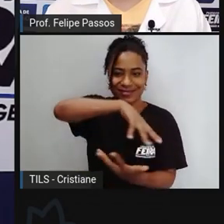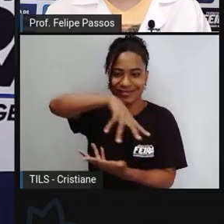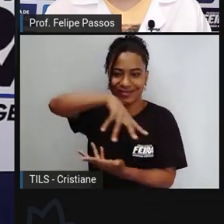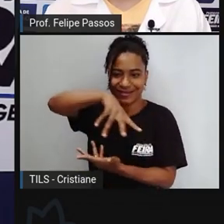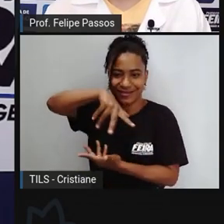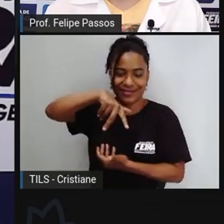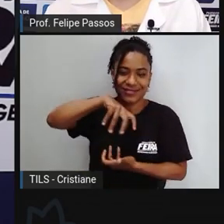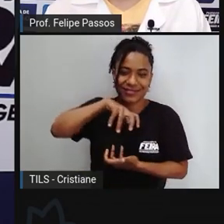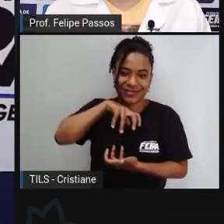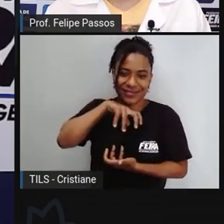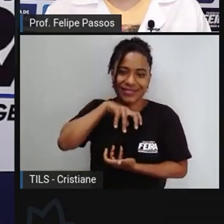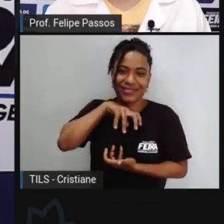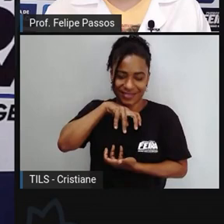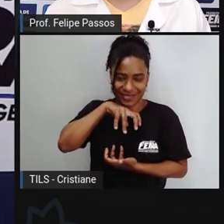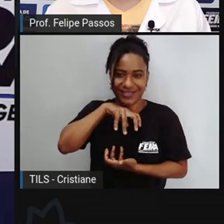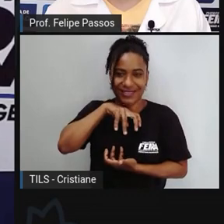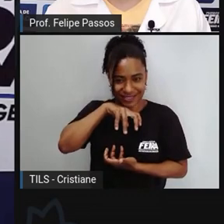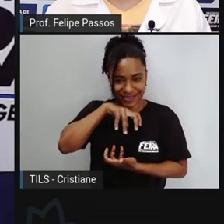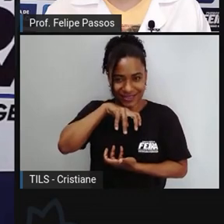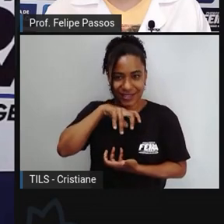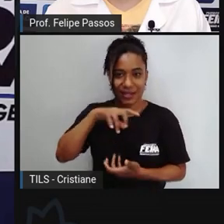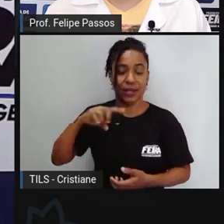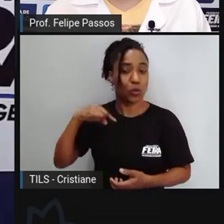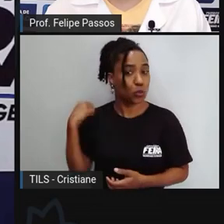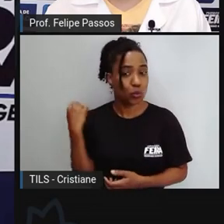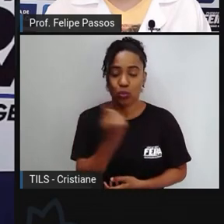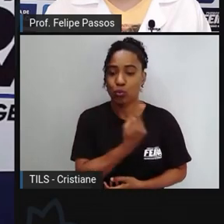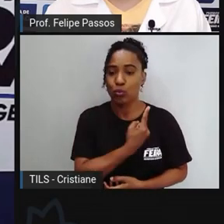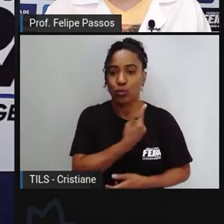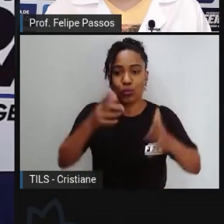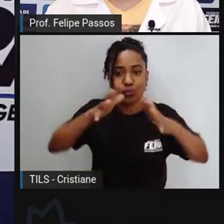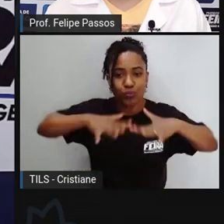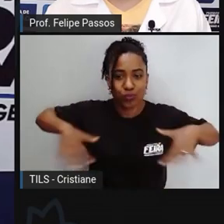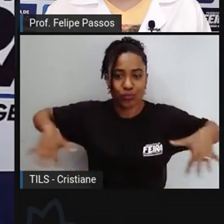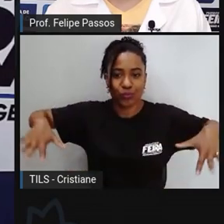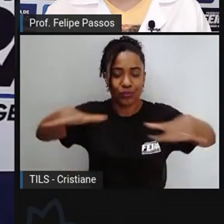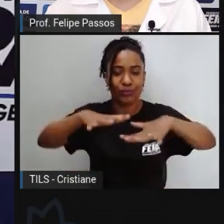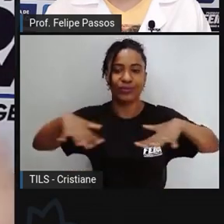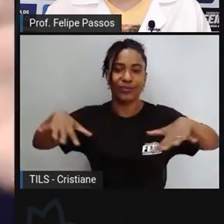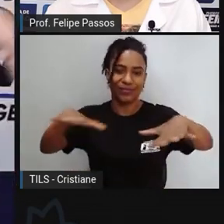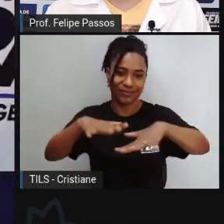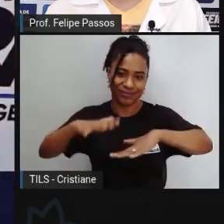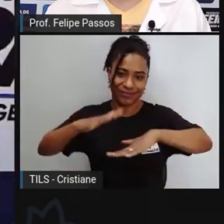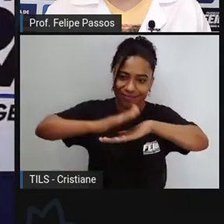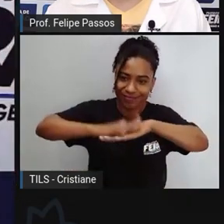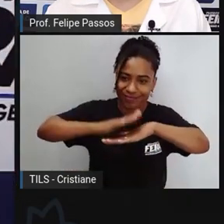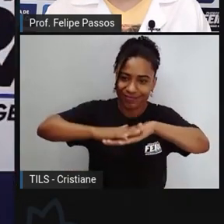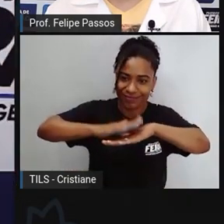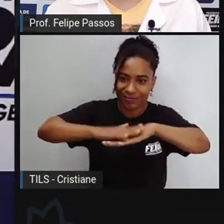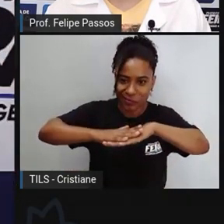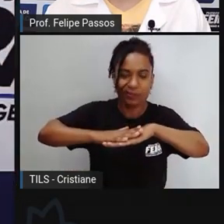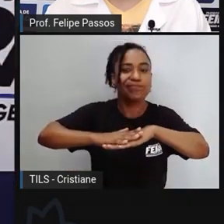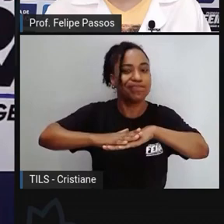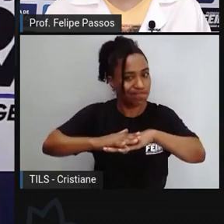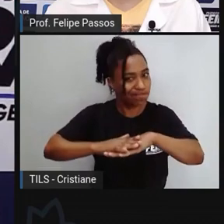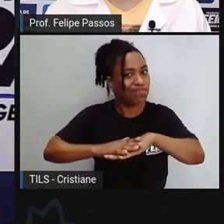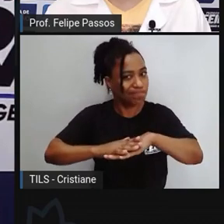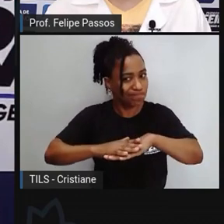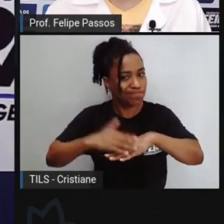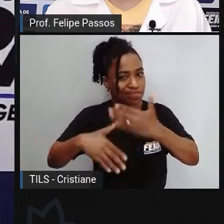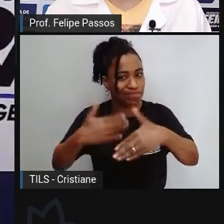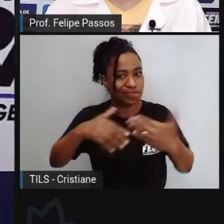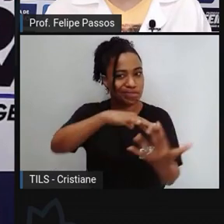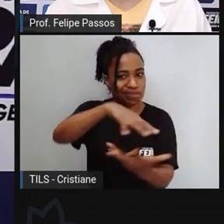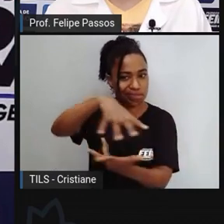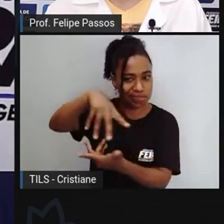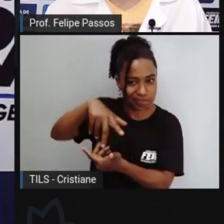terra e tudo aquilo que aqui fazemos tem uma influência global